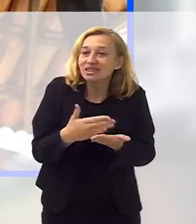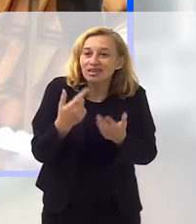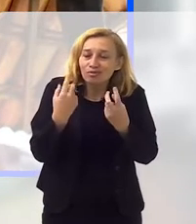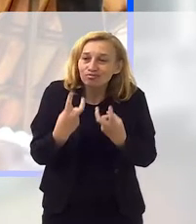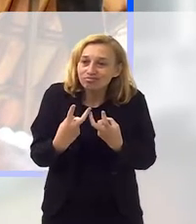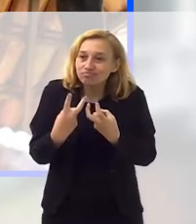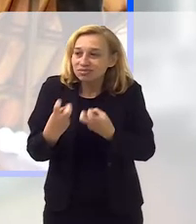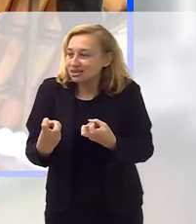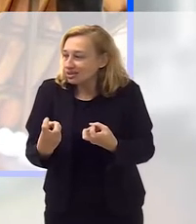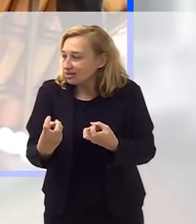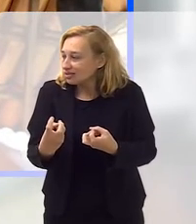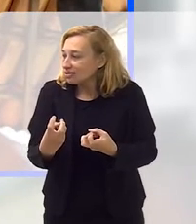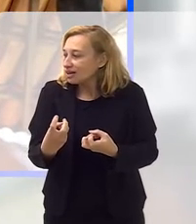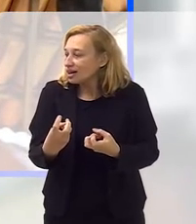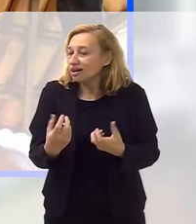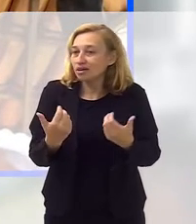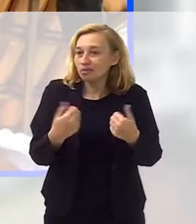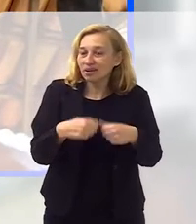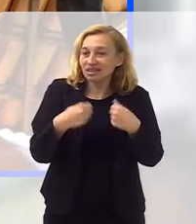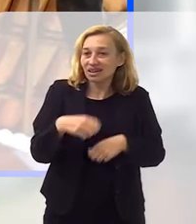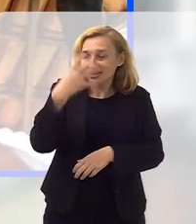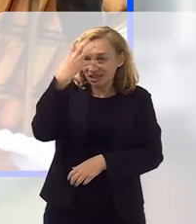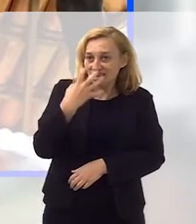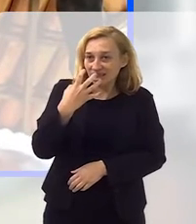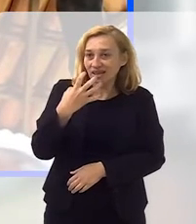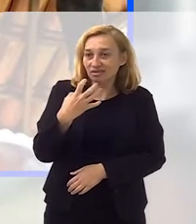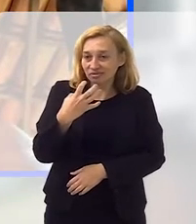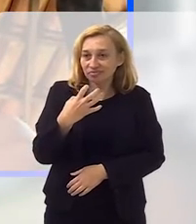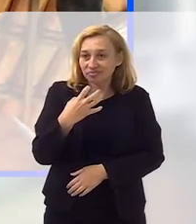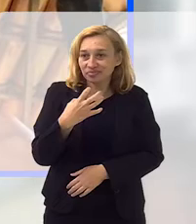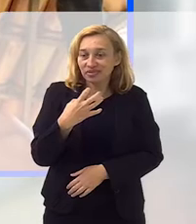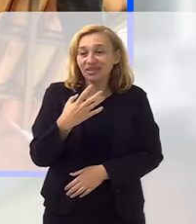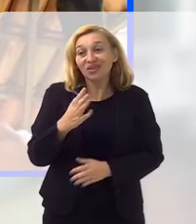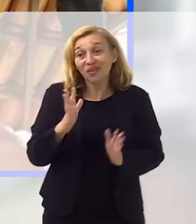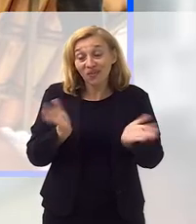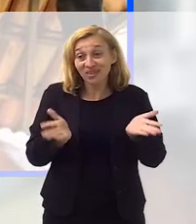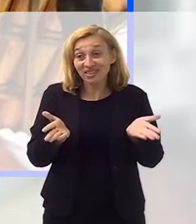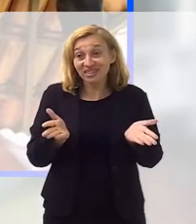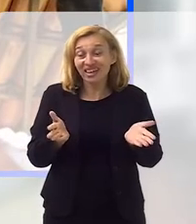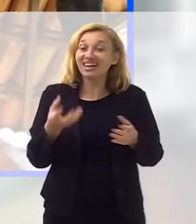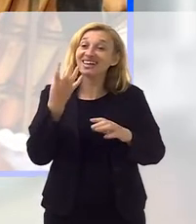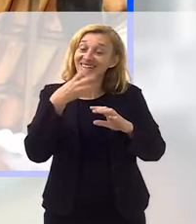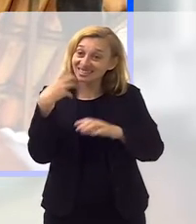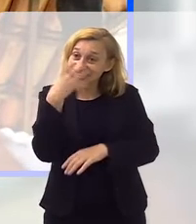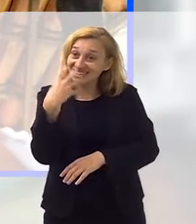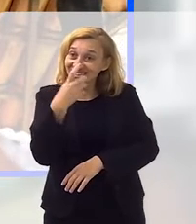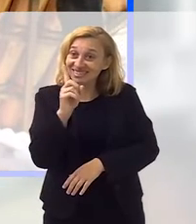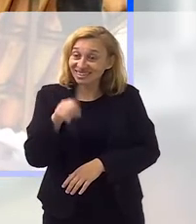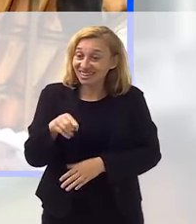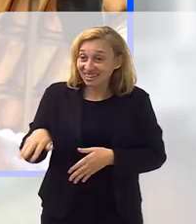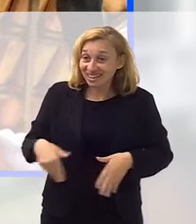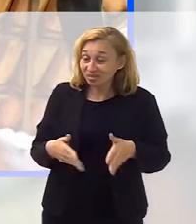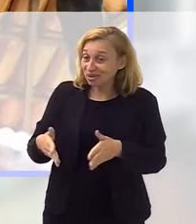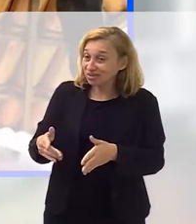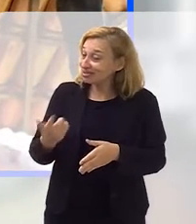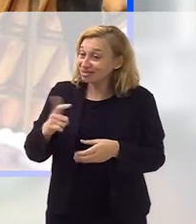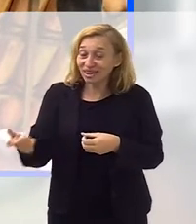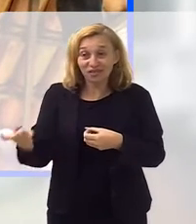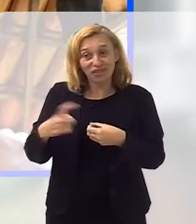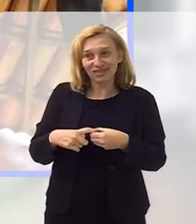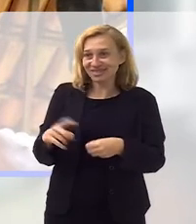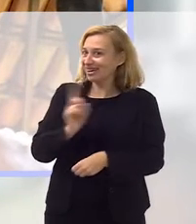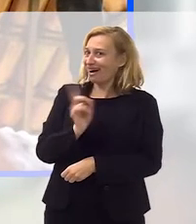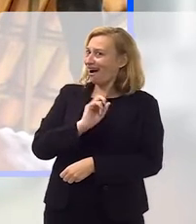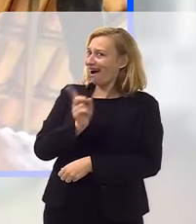eu comecei a ver que eu tinha que levar o negócio a sério mesmo, e tô aí hoje, né, cantando... Virou um caminho sem